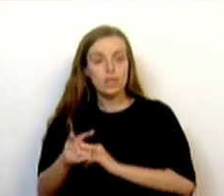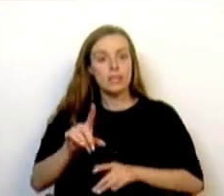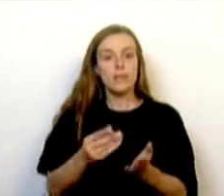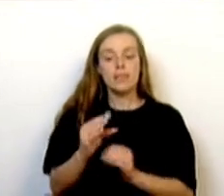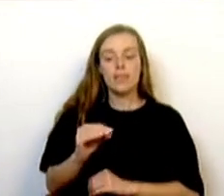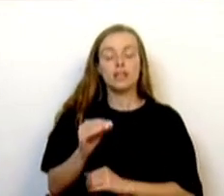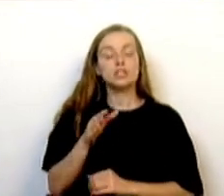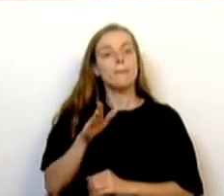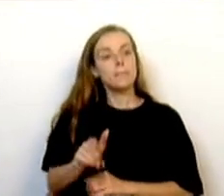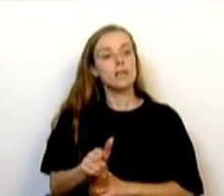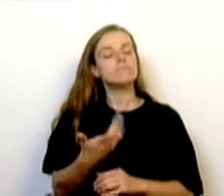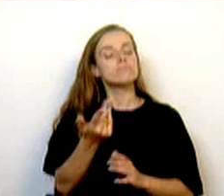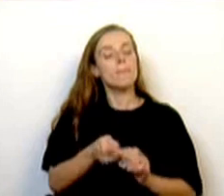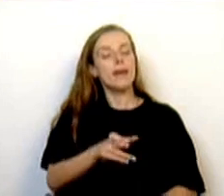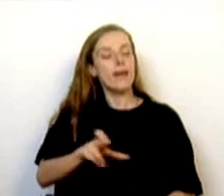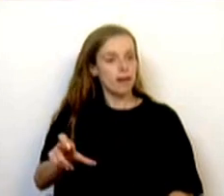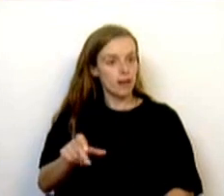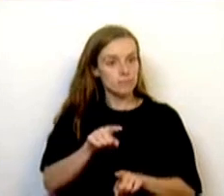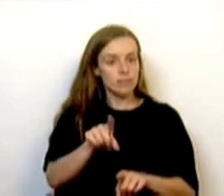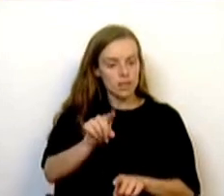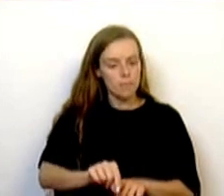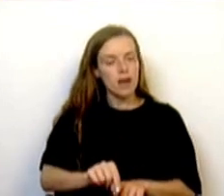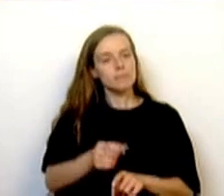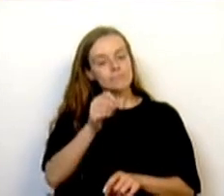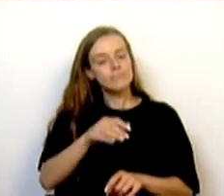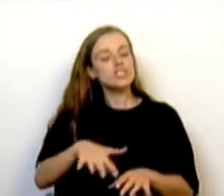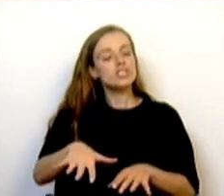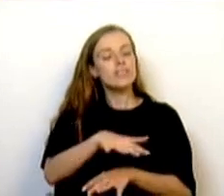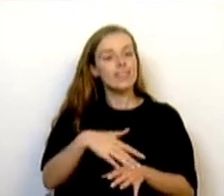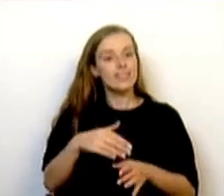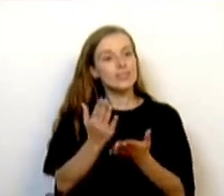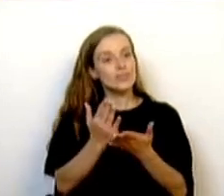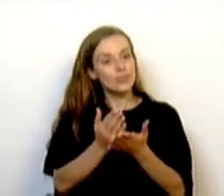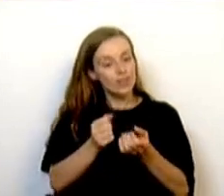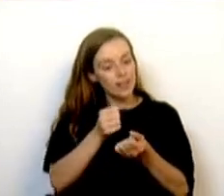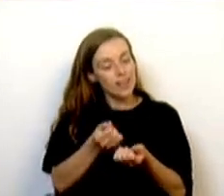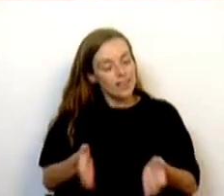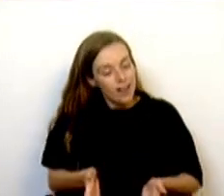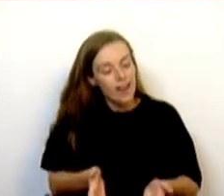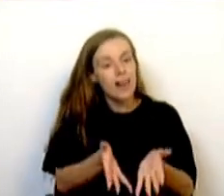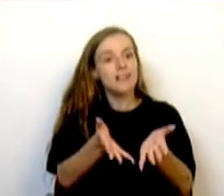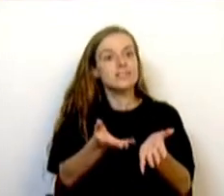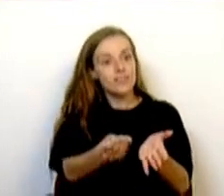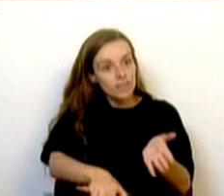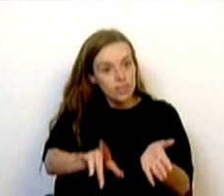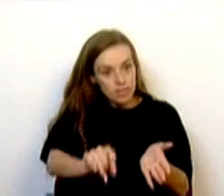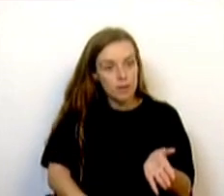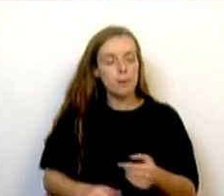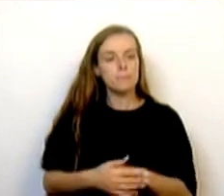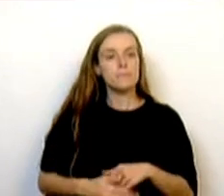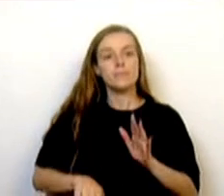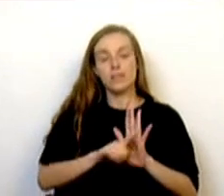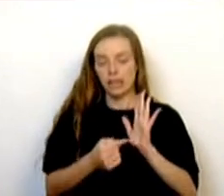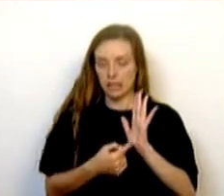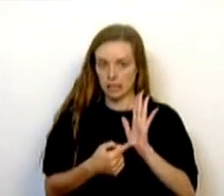de lugares de outras respostas, incluindo jardins de infância para creches, com um regime simplificado de licenciamento. Hoje,